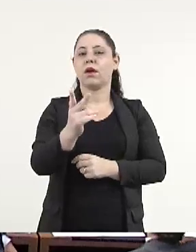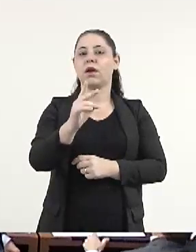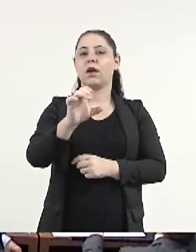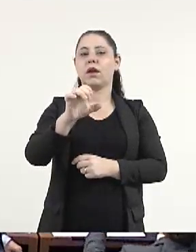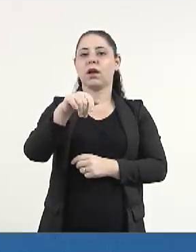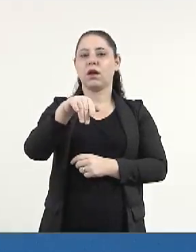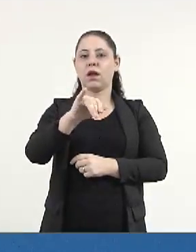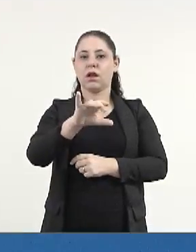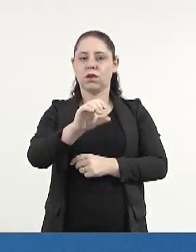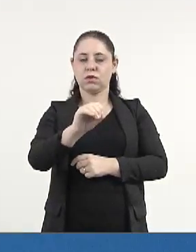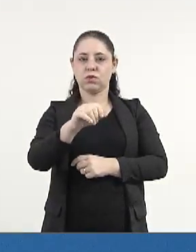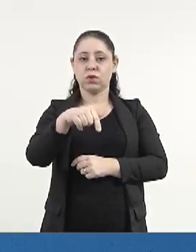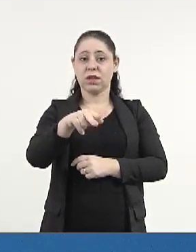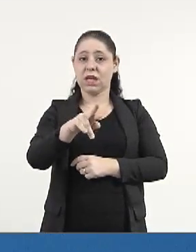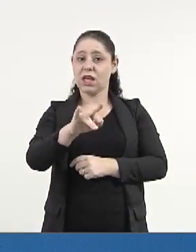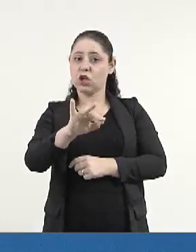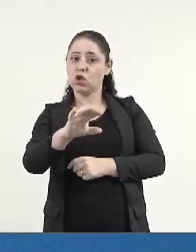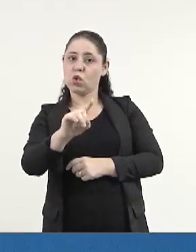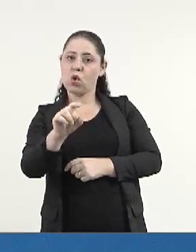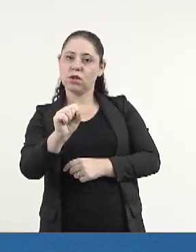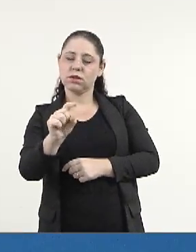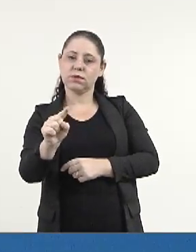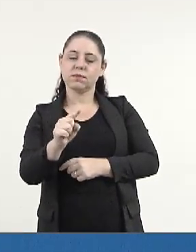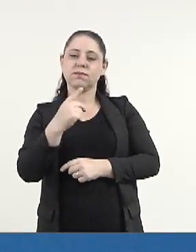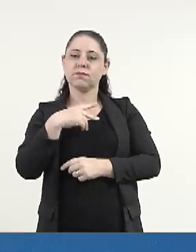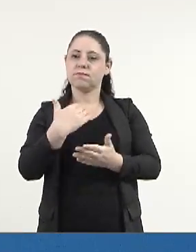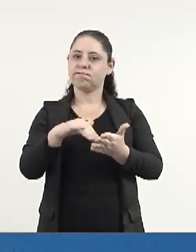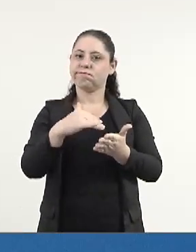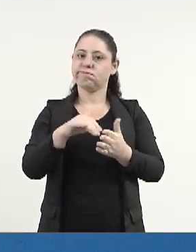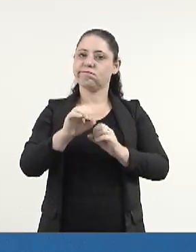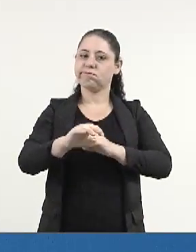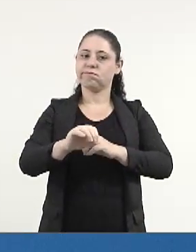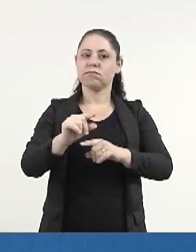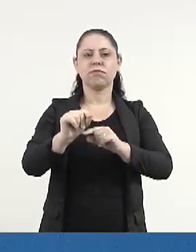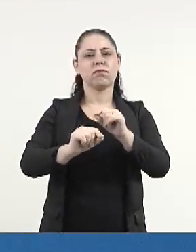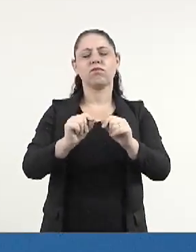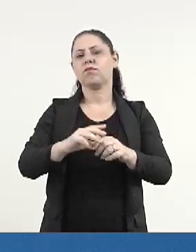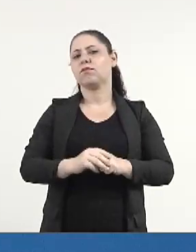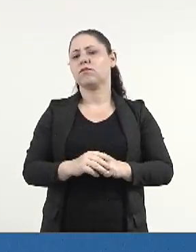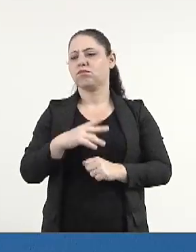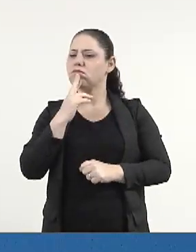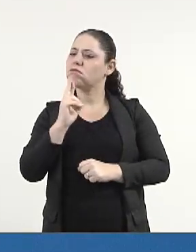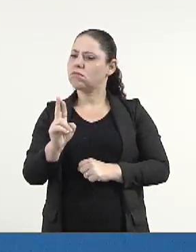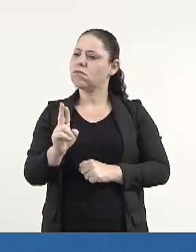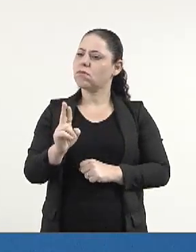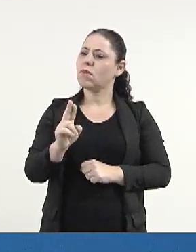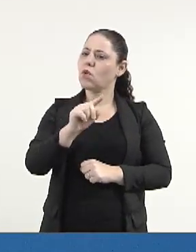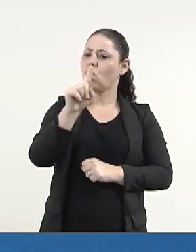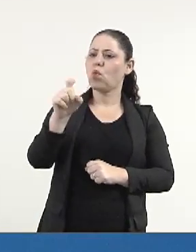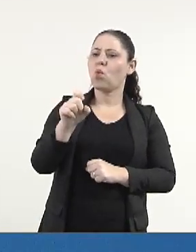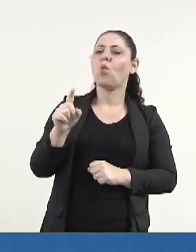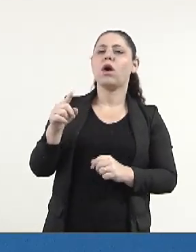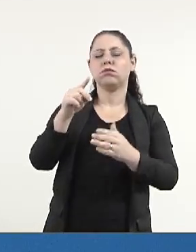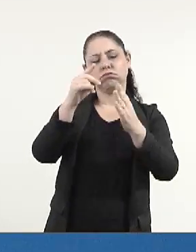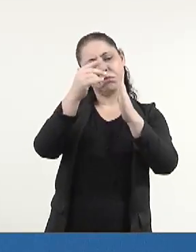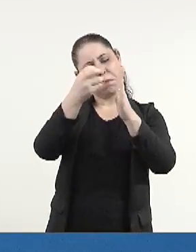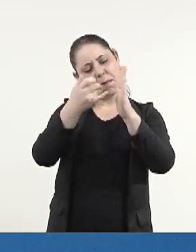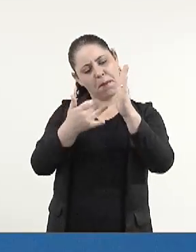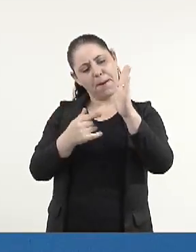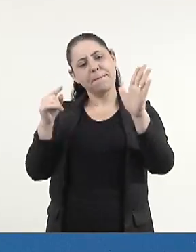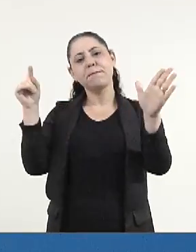Queiroz Dari, secretário de Estado de Educação, para que sejam respondidas as questões abaixo.